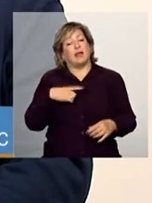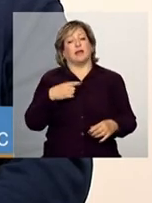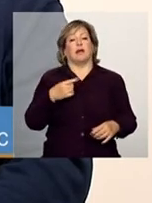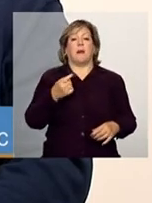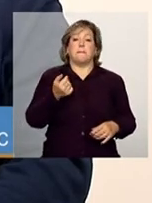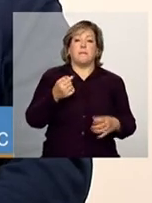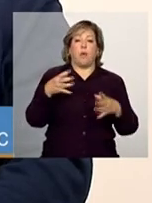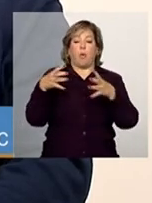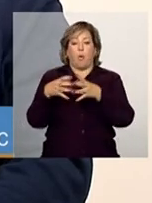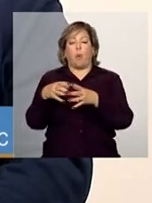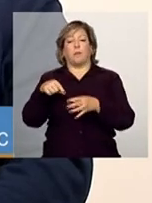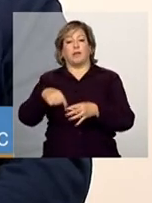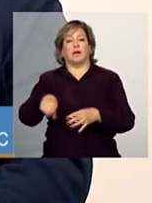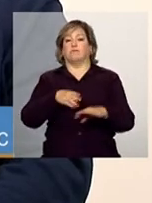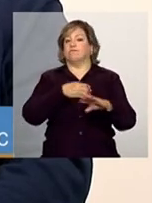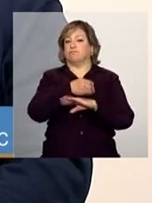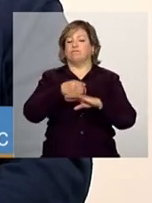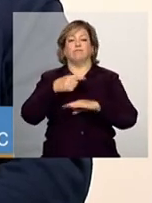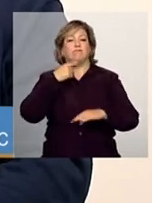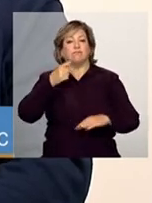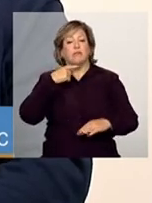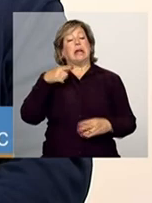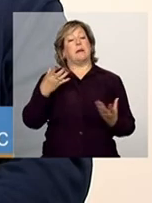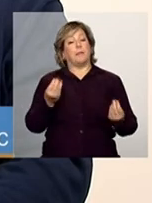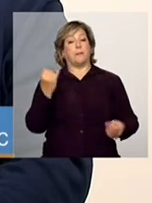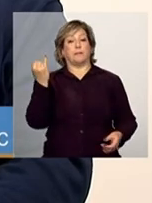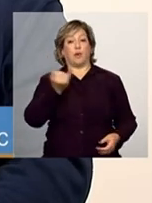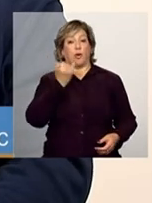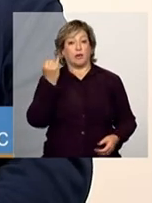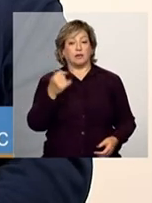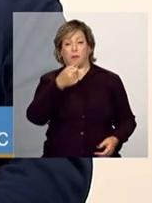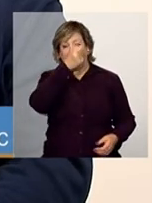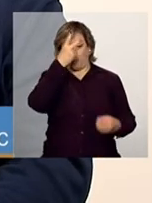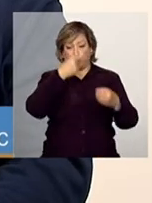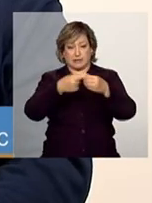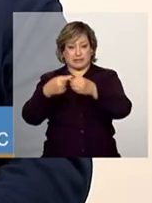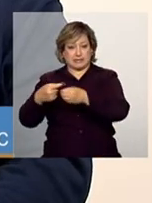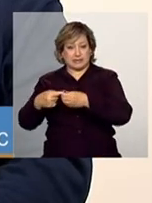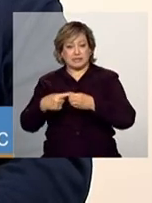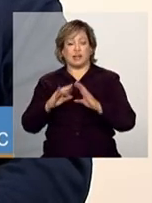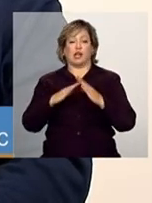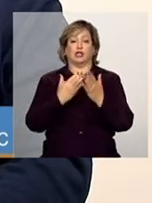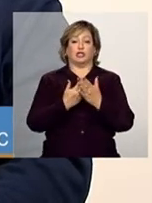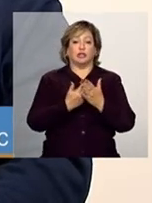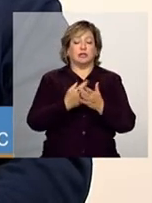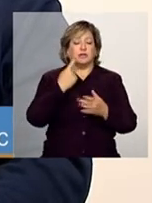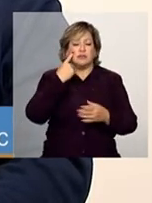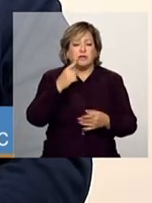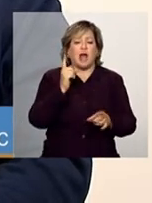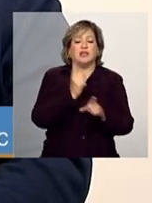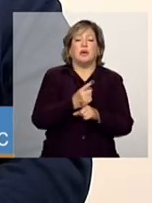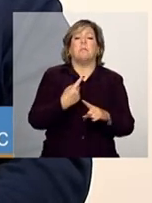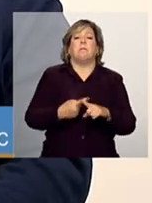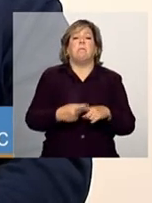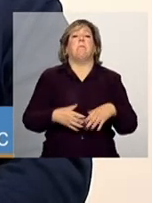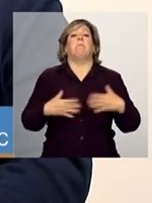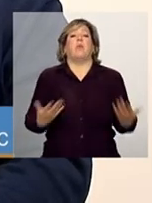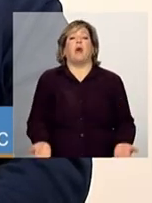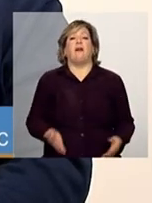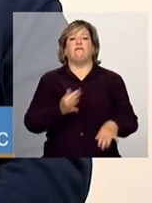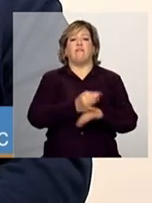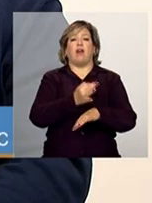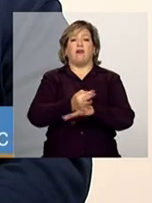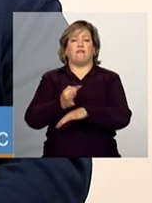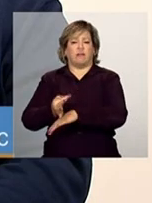essa frequência regular, é muito importante que os municípios, as escolas apontem os motivos das faltas, porque é